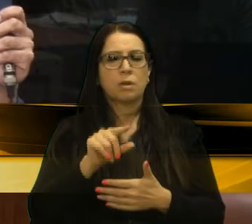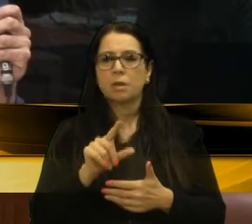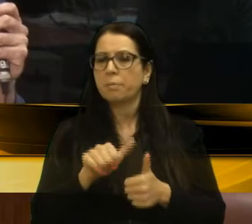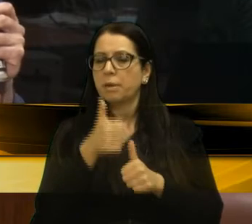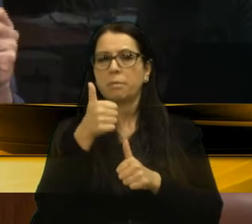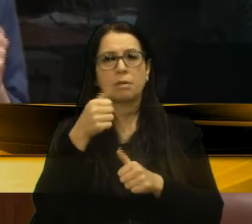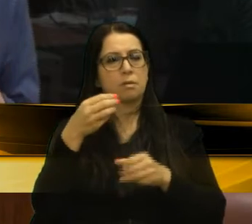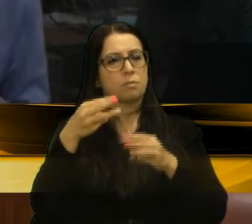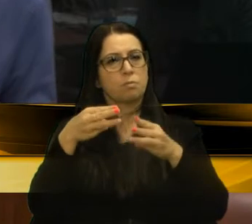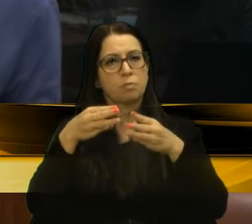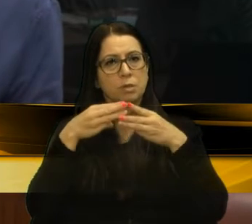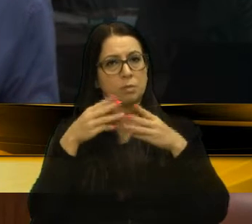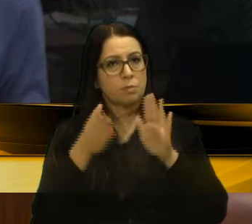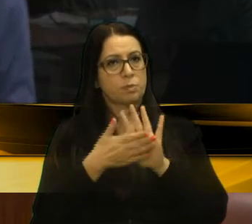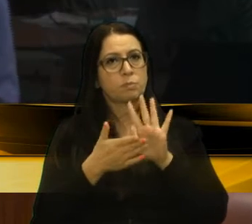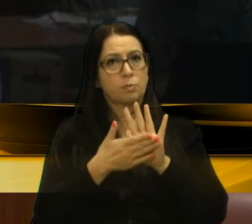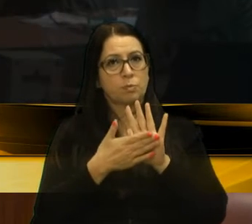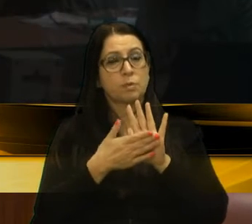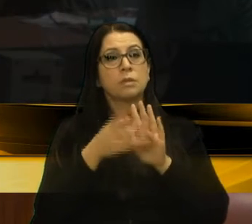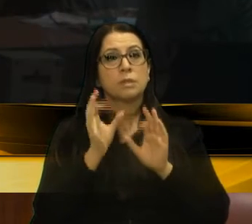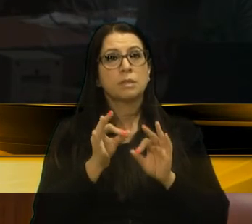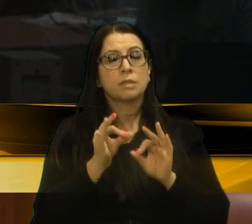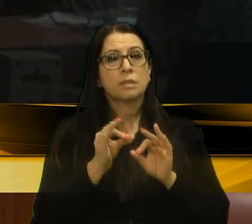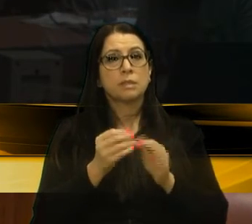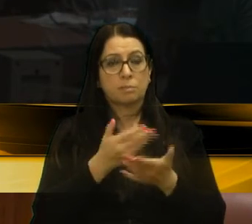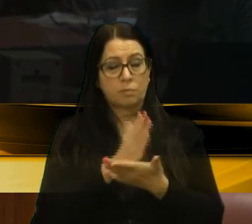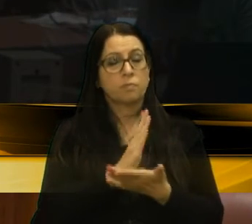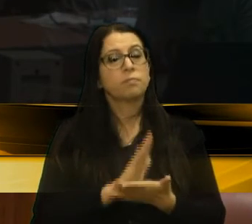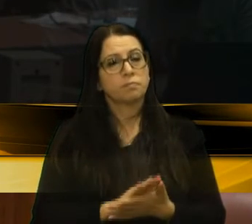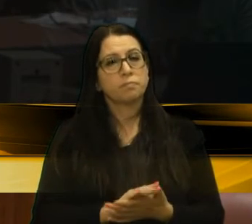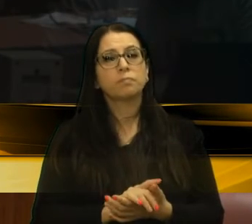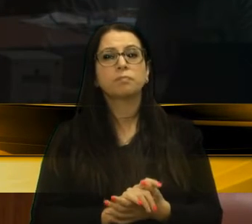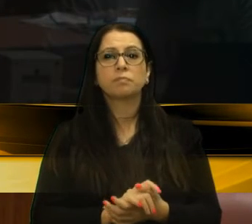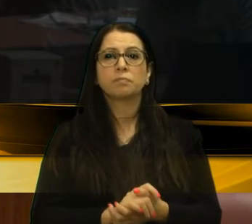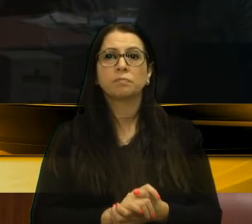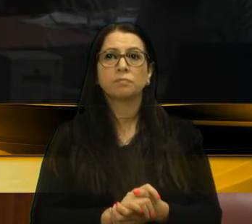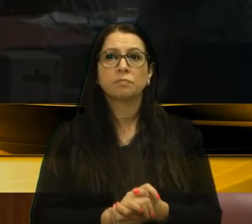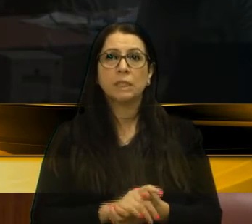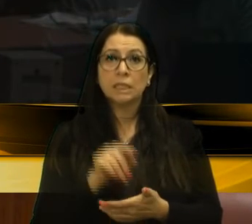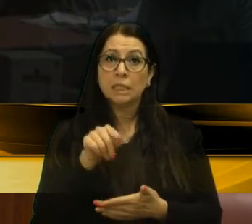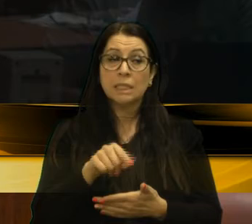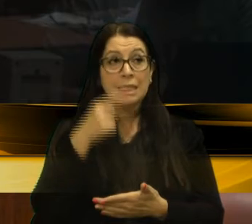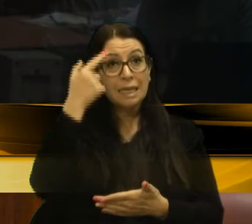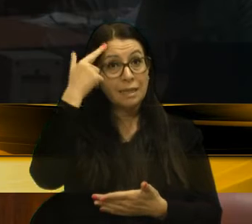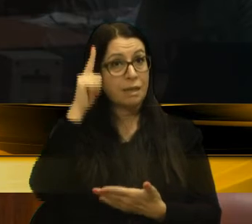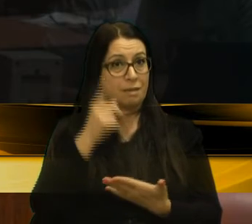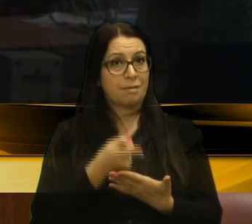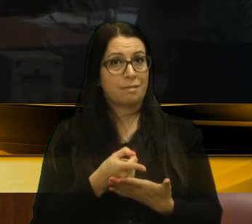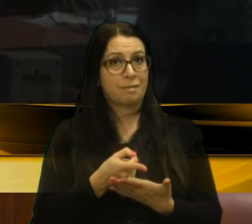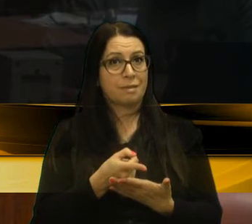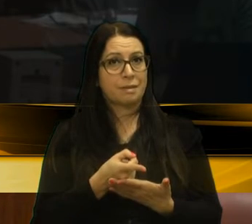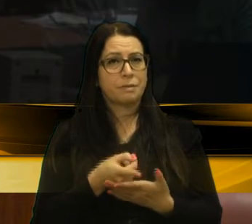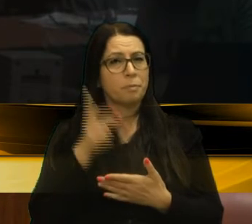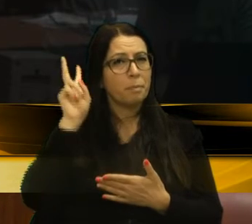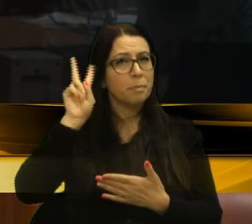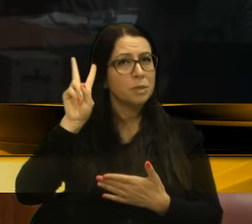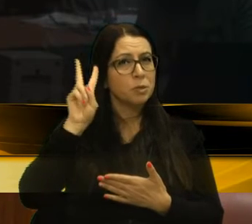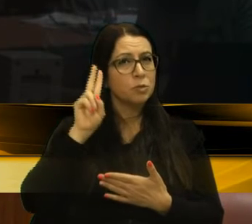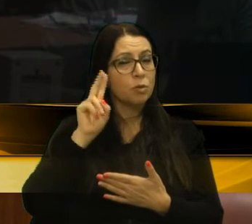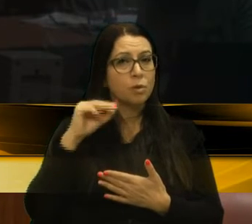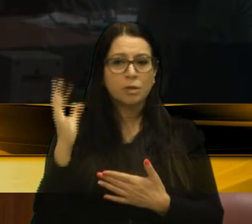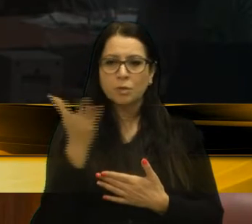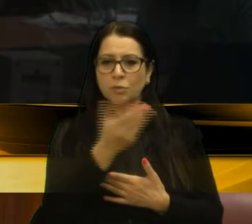moção que é proposta e que, certamente, será aprovada. Nessa ideia de uma história cíclica,